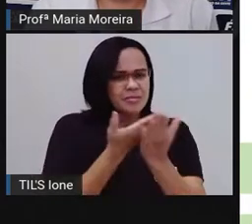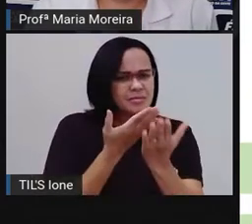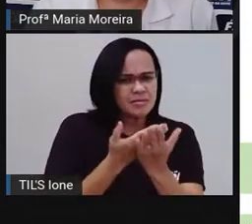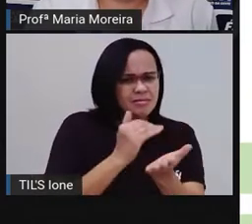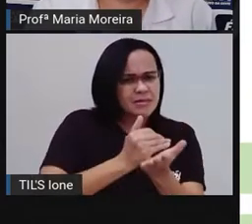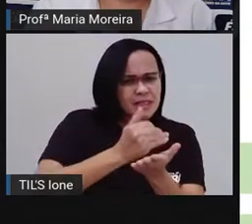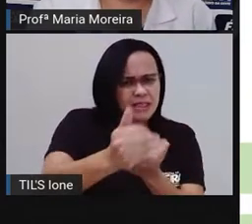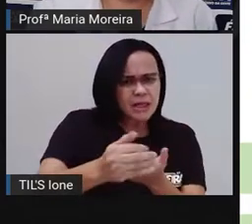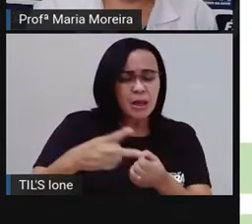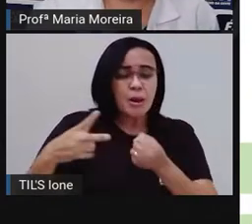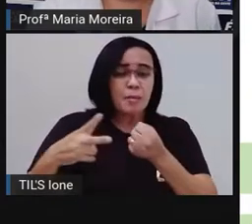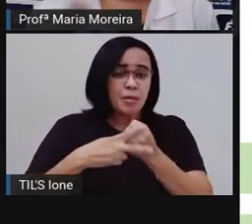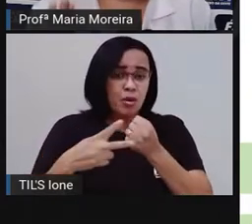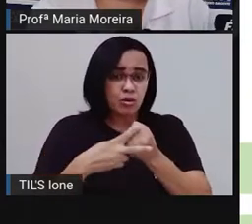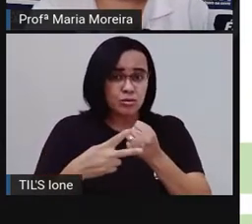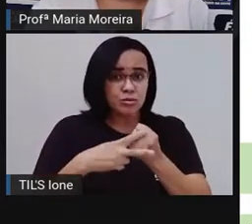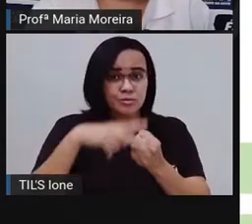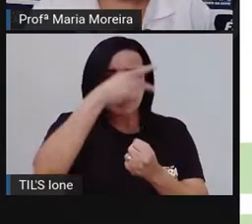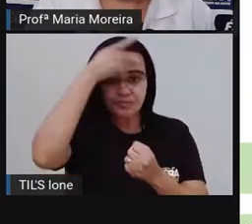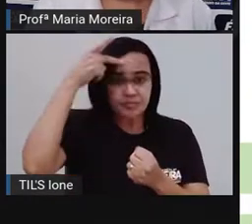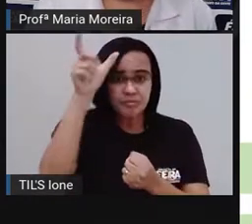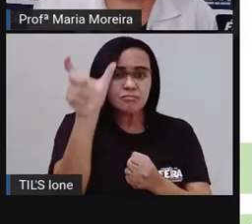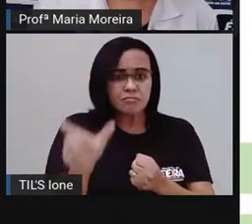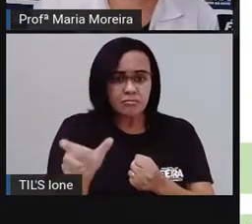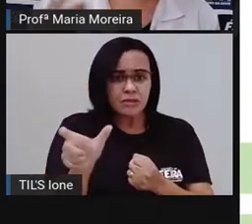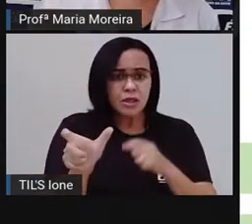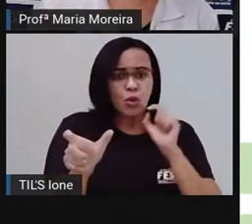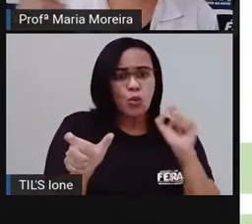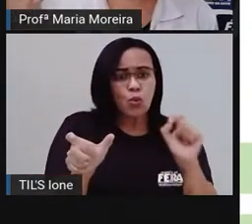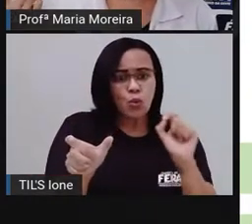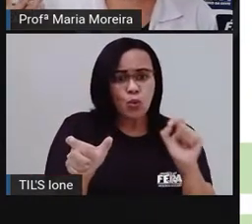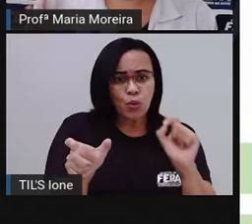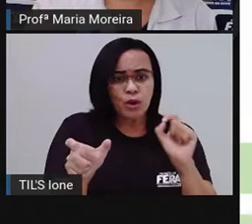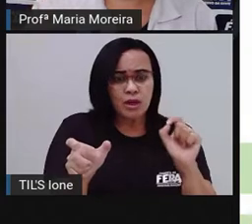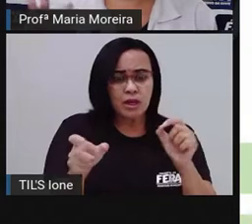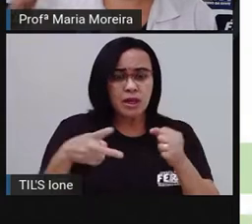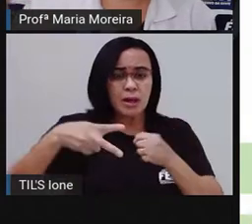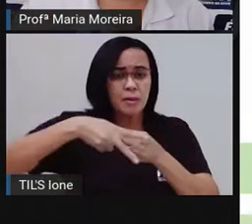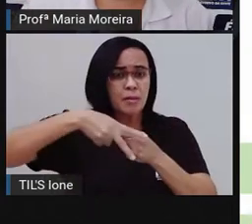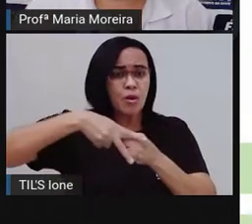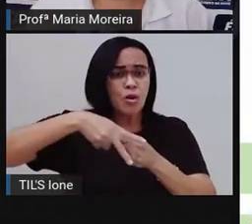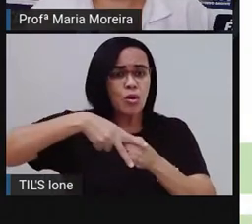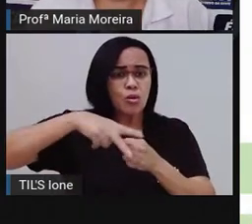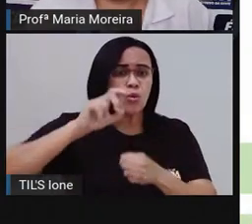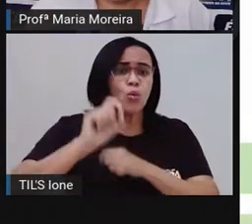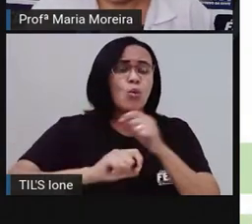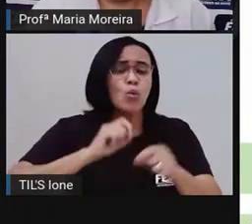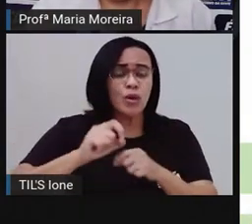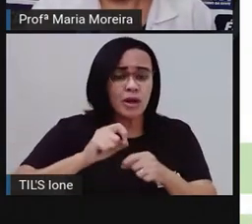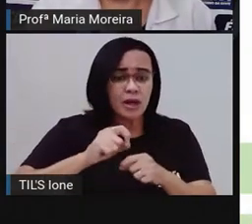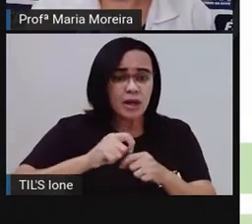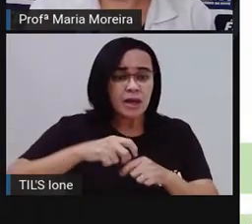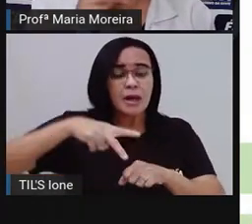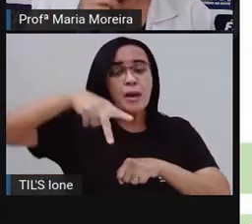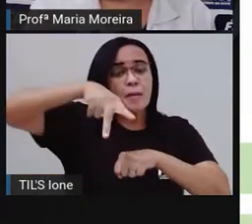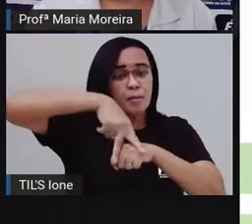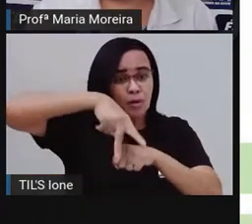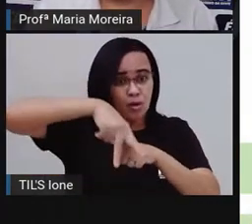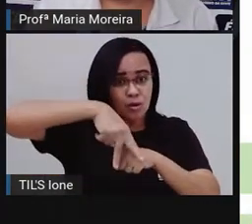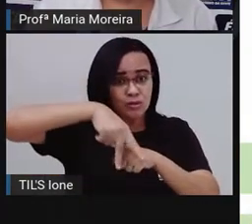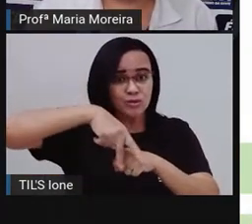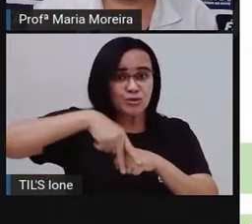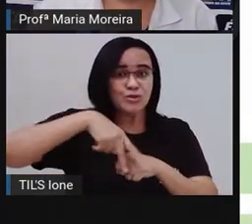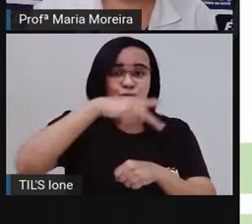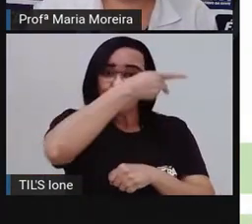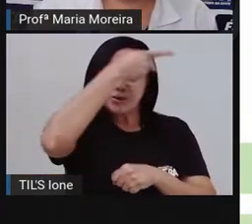pronomes pessoais? O é um pronome? Bom, e se a Pró tá dizendo, né, que é pronome pessoal, é porque devem